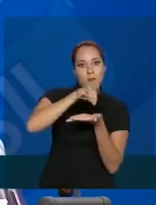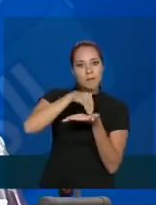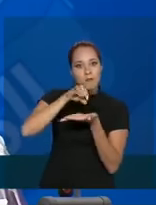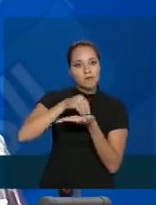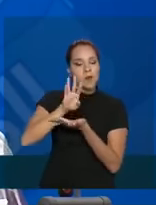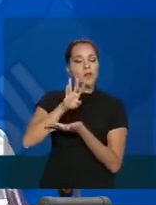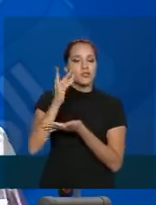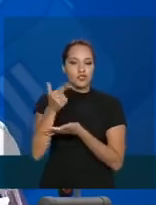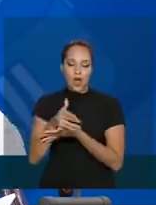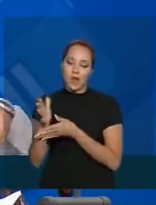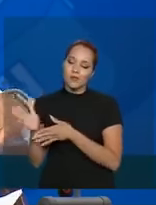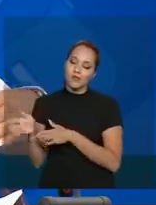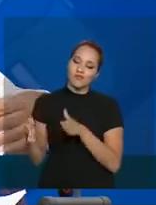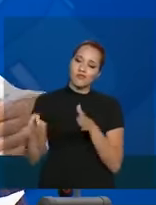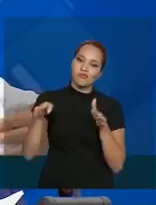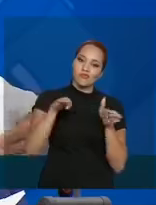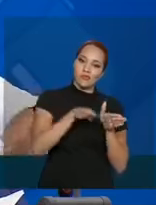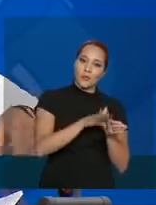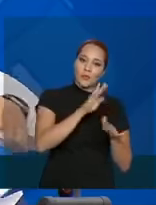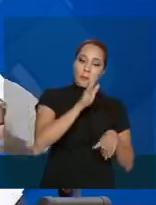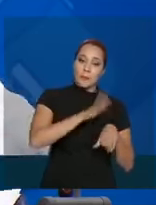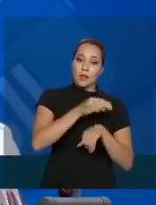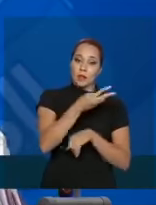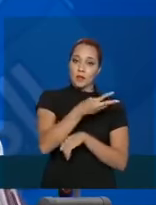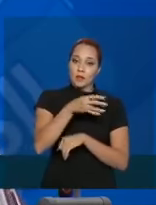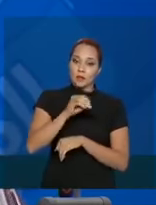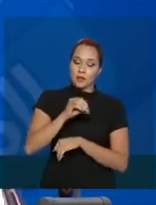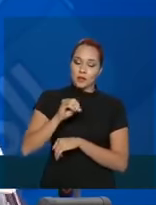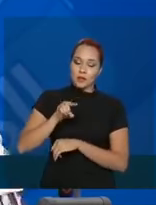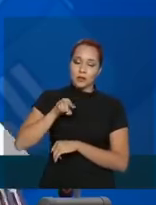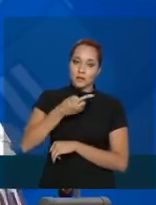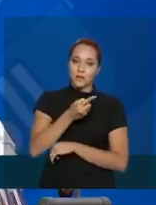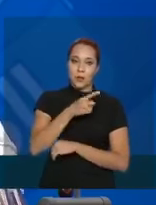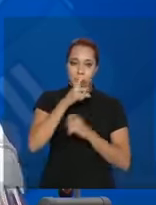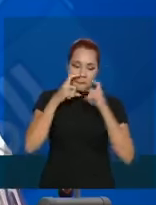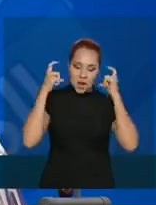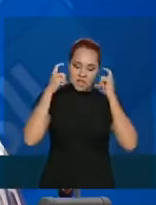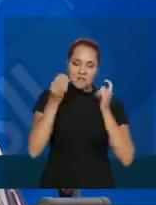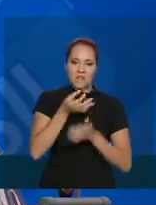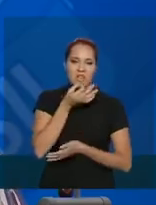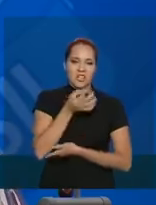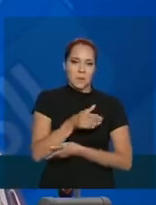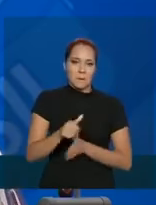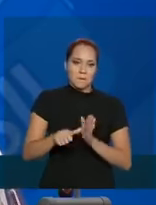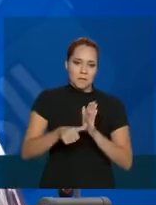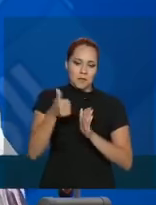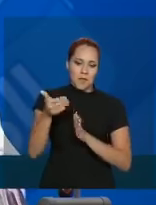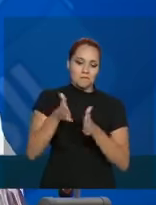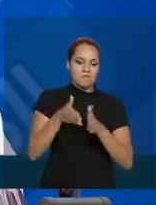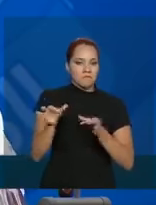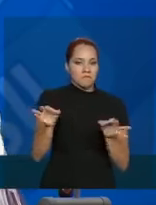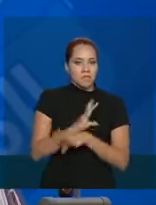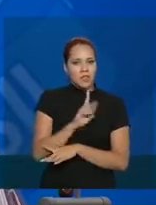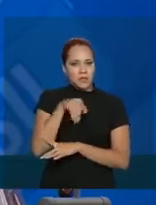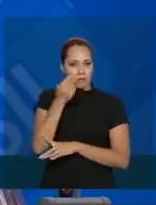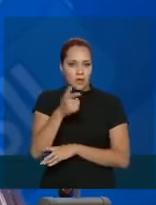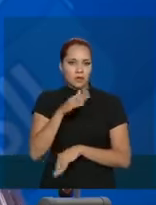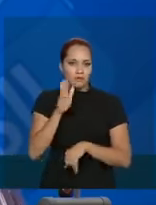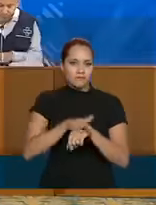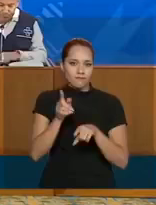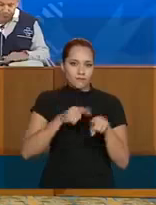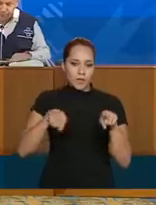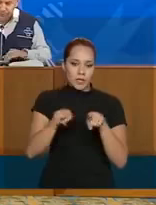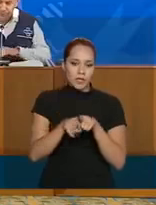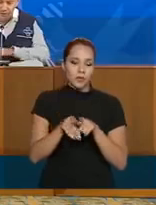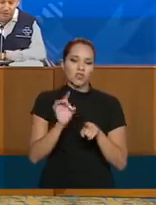e, além disso, mais 300 mil máscaras. Acho que é isso, ministro, nesse primeiro momento. Depois tem mais alguns dados de atualização que fica para o final.